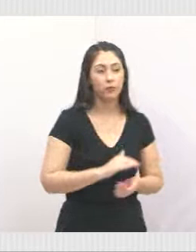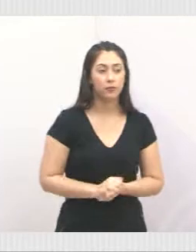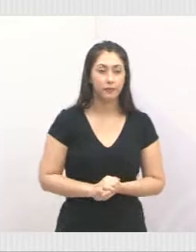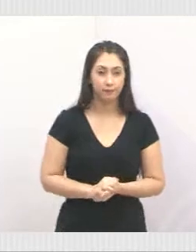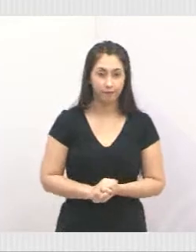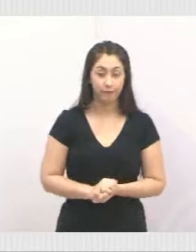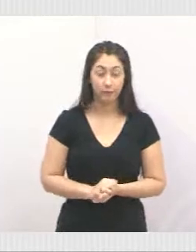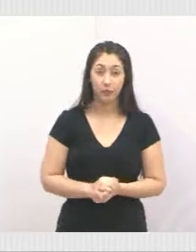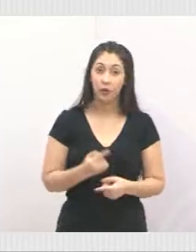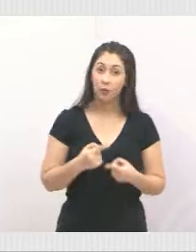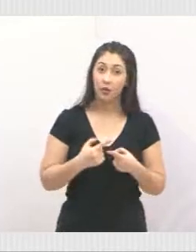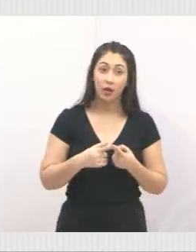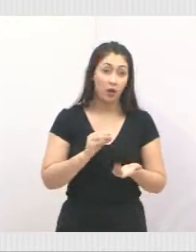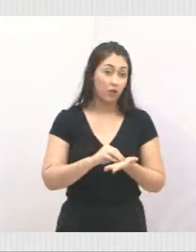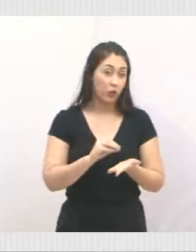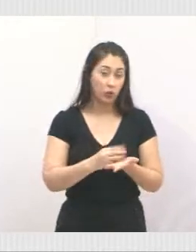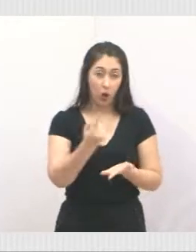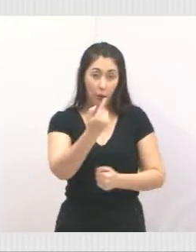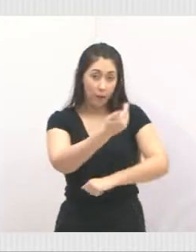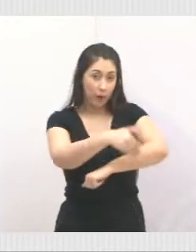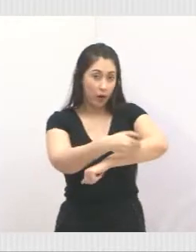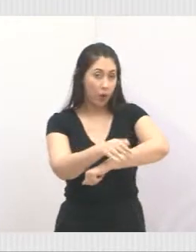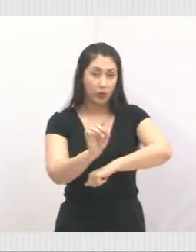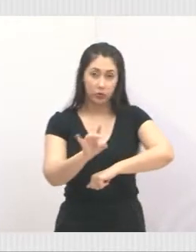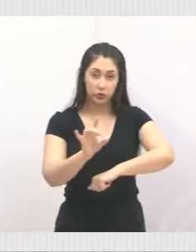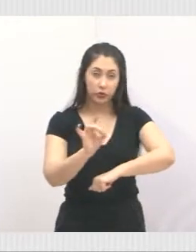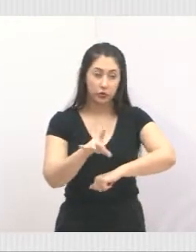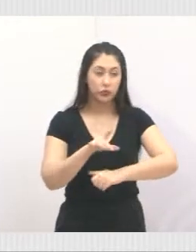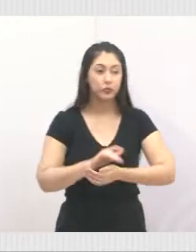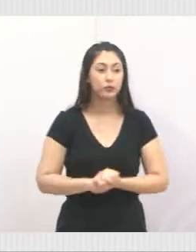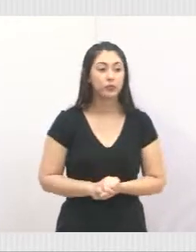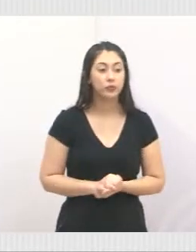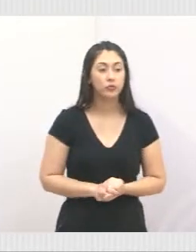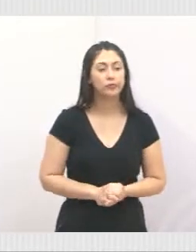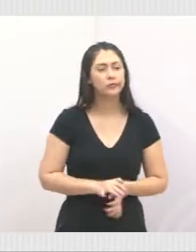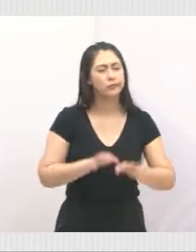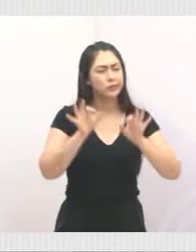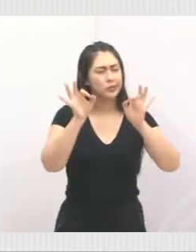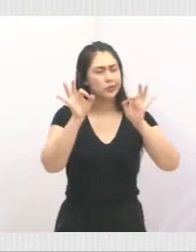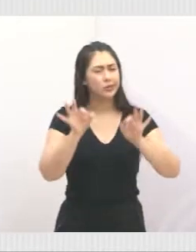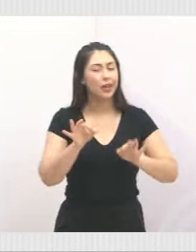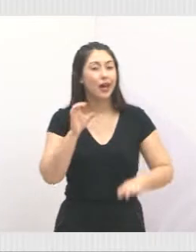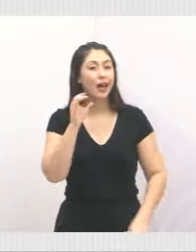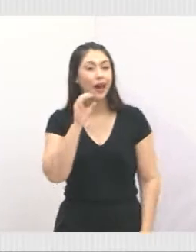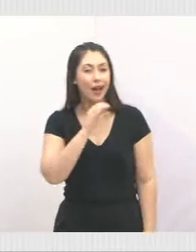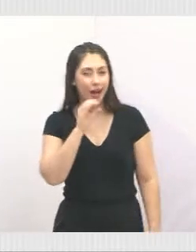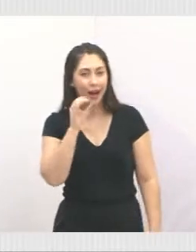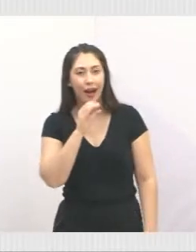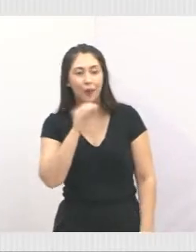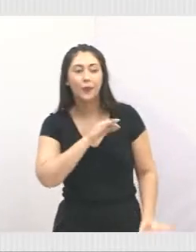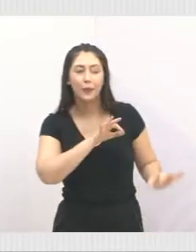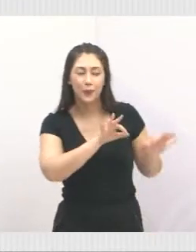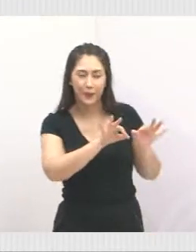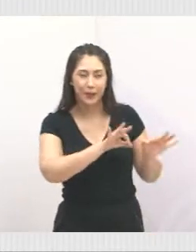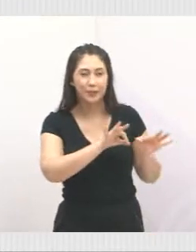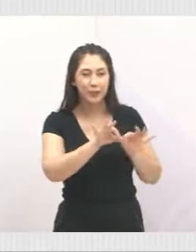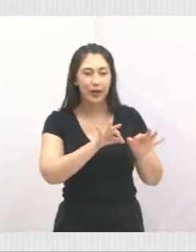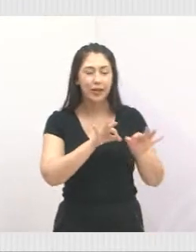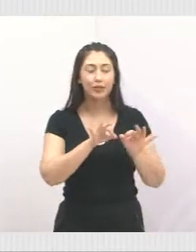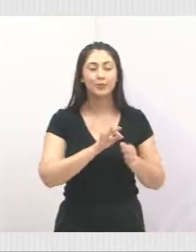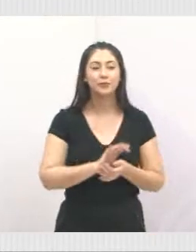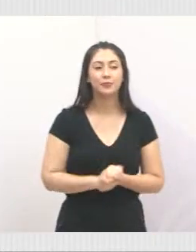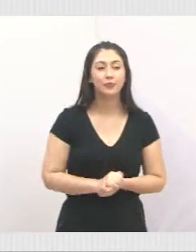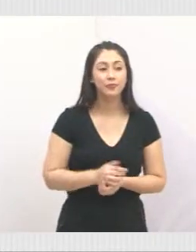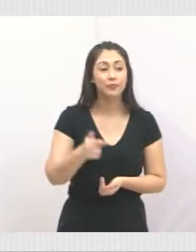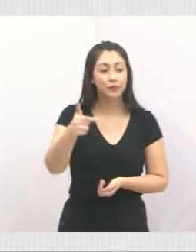Está bom? Porque só falta aquela rua lá. E, com certeza, o mais breve possível será colocado. Também,